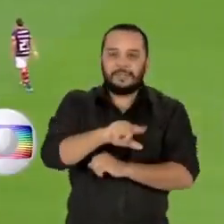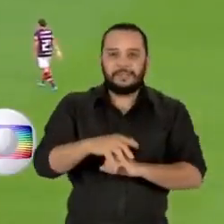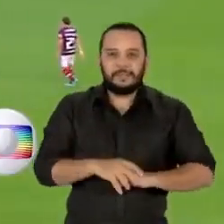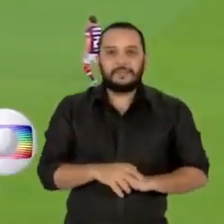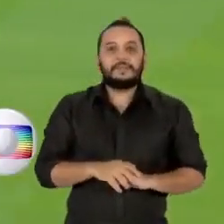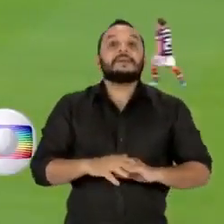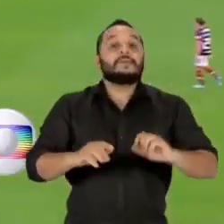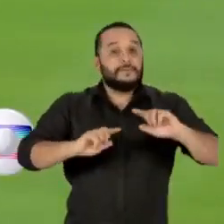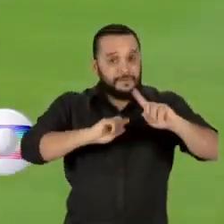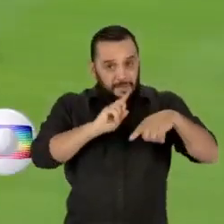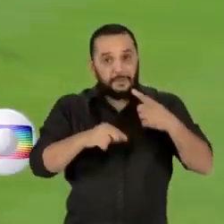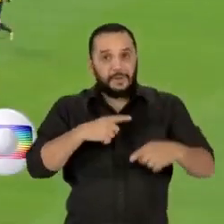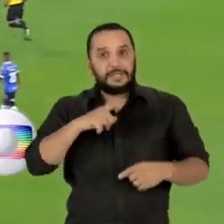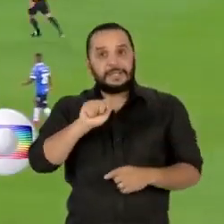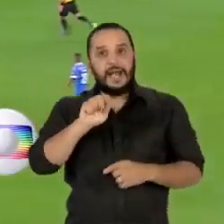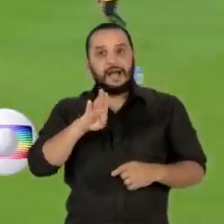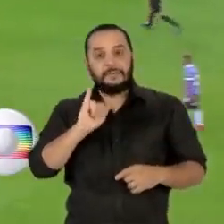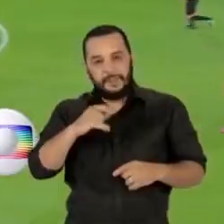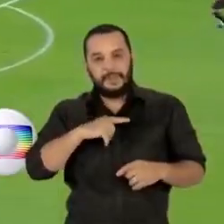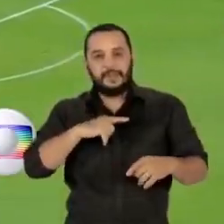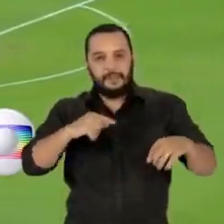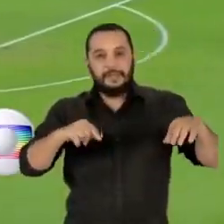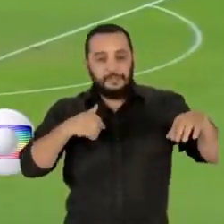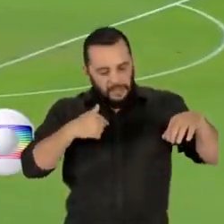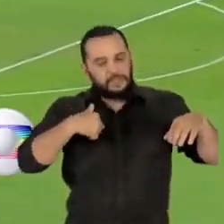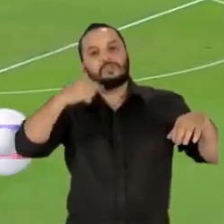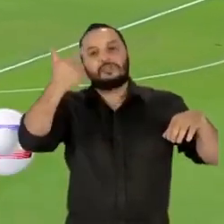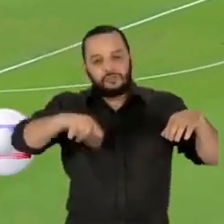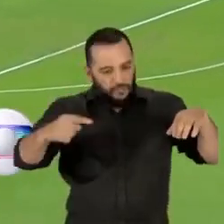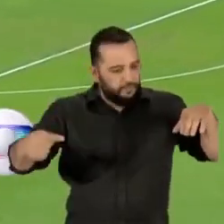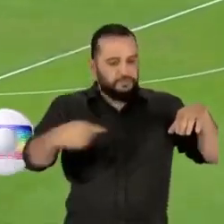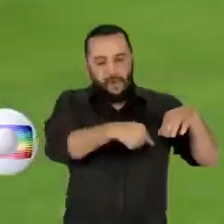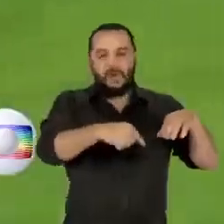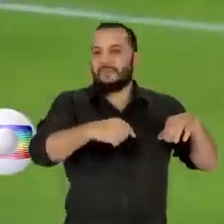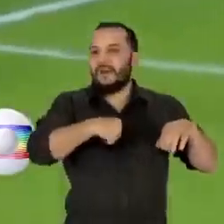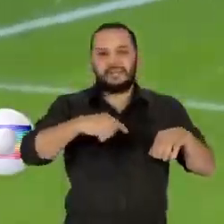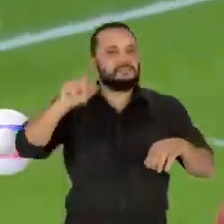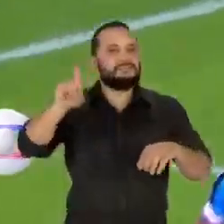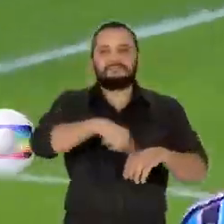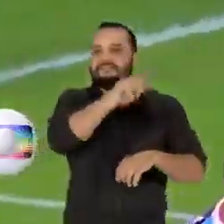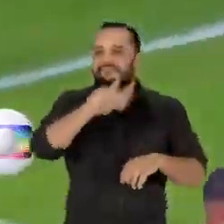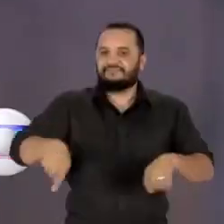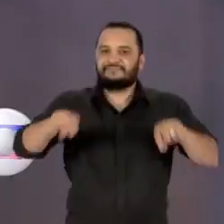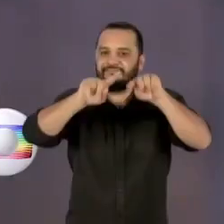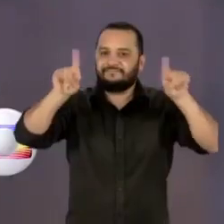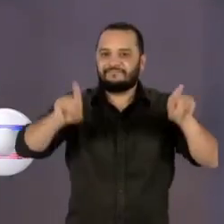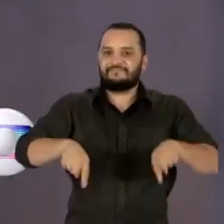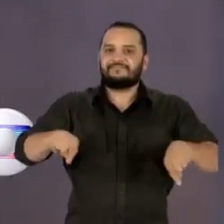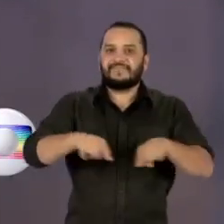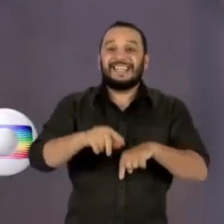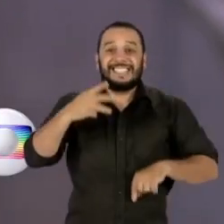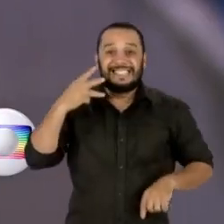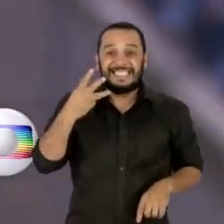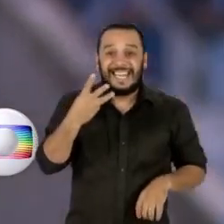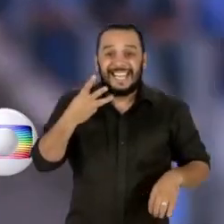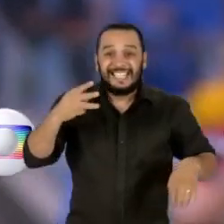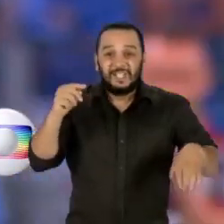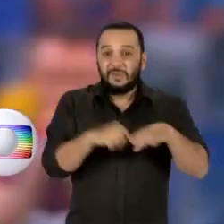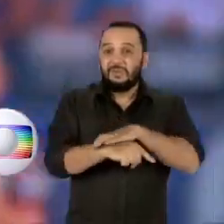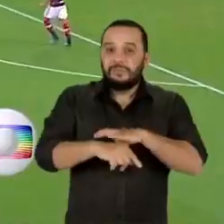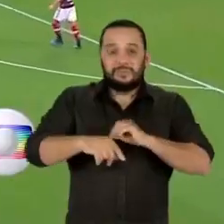ampliou em seguida com o Gabigol mas o atacante estava novamente impedido e o VAR anulou o terceiro gol do Flamengo.